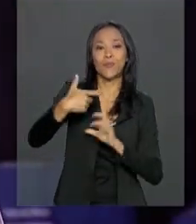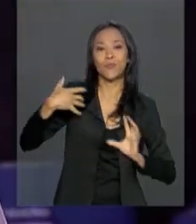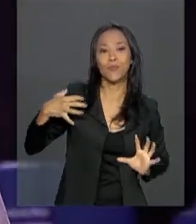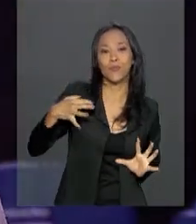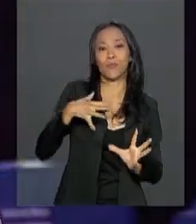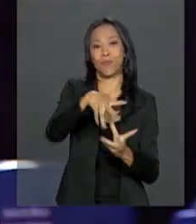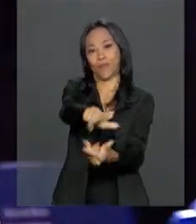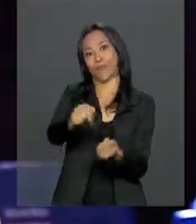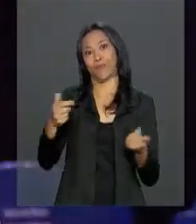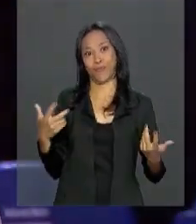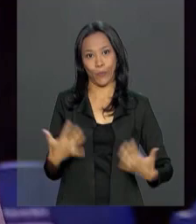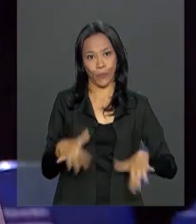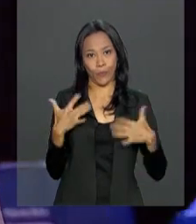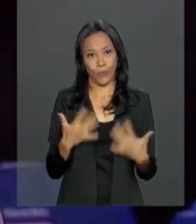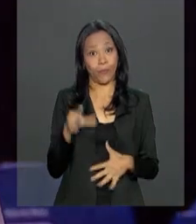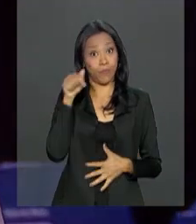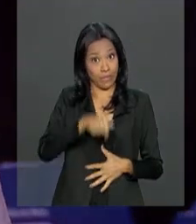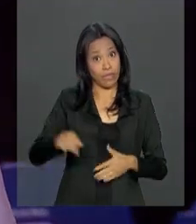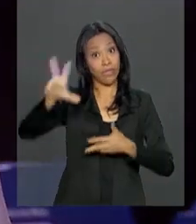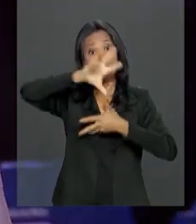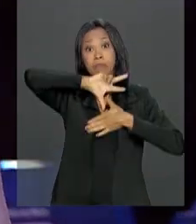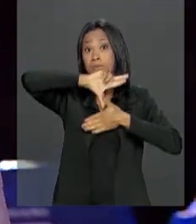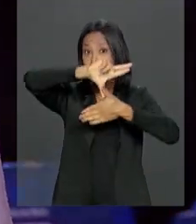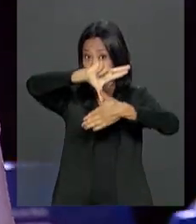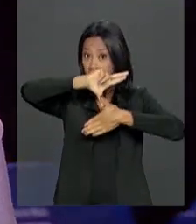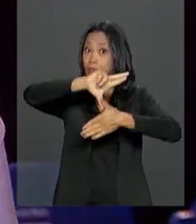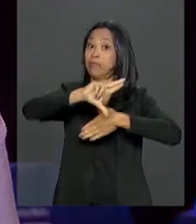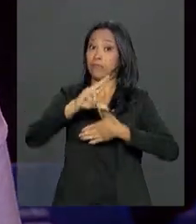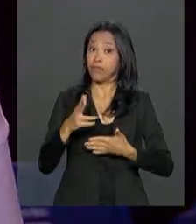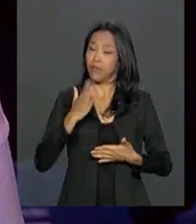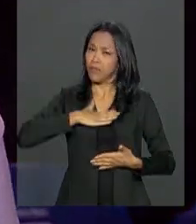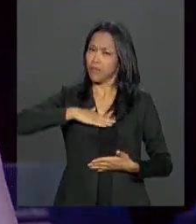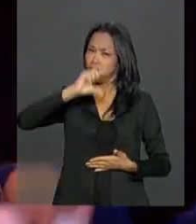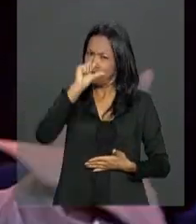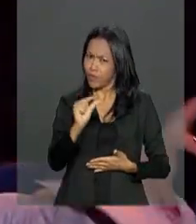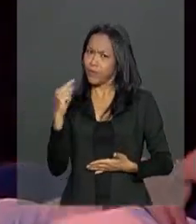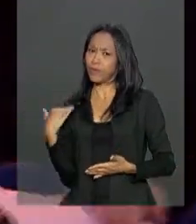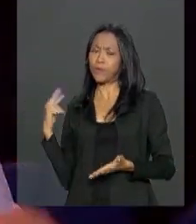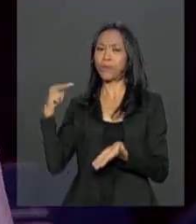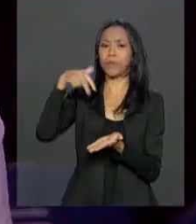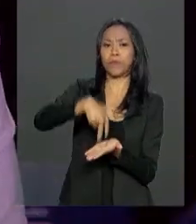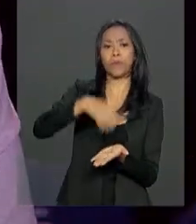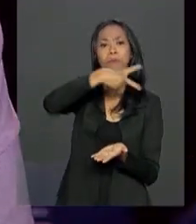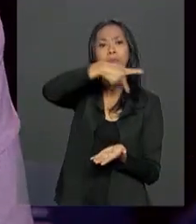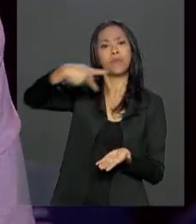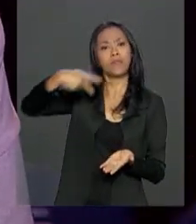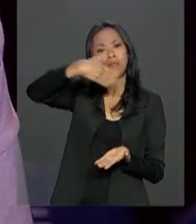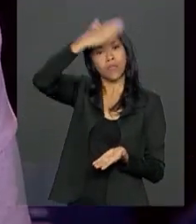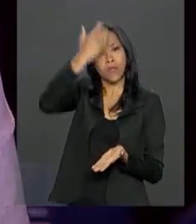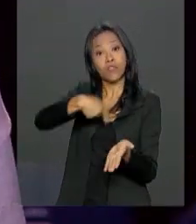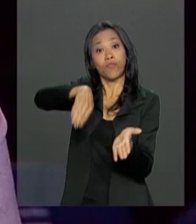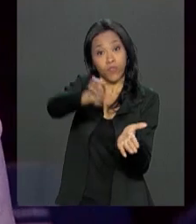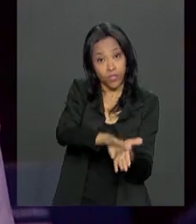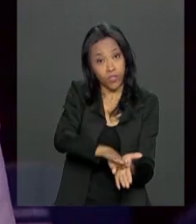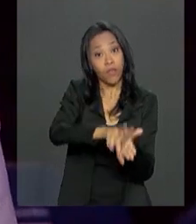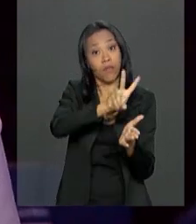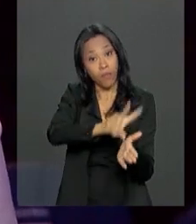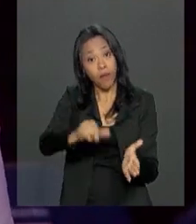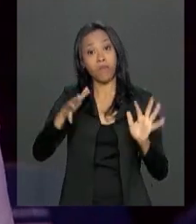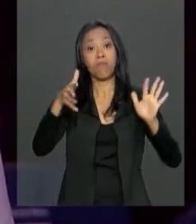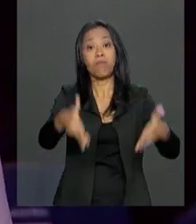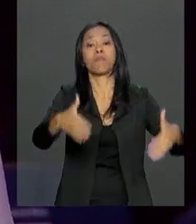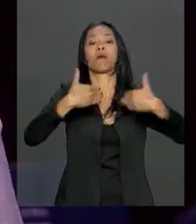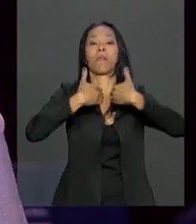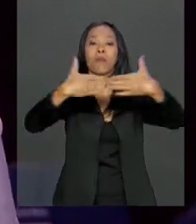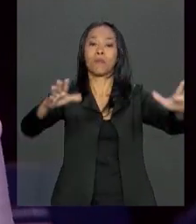deste tipo, a maior aqui da América Latina. Daqui a pouquinho o presidente Michel Temer vai estar aqui para participar da abertura deste